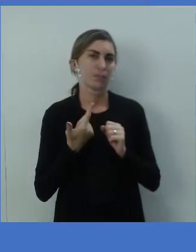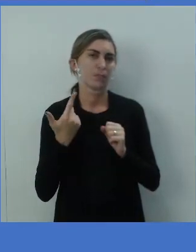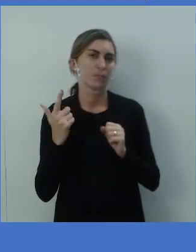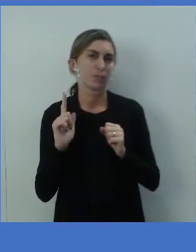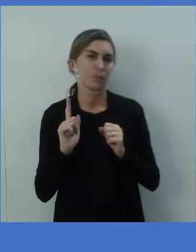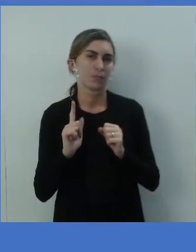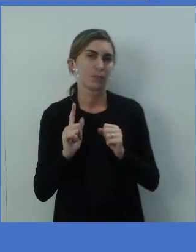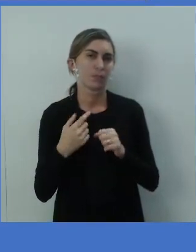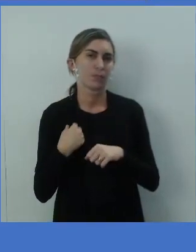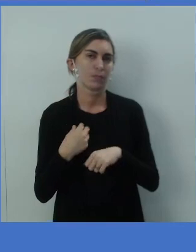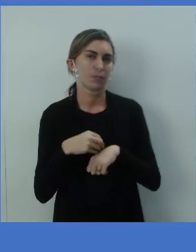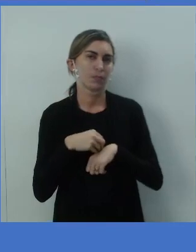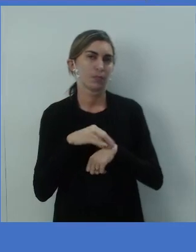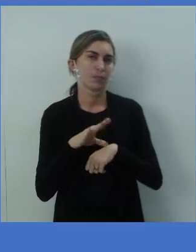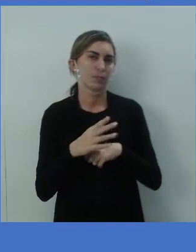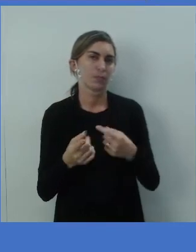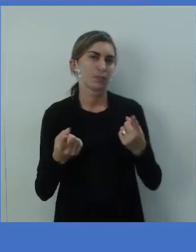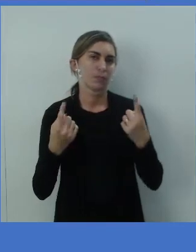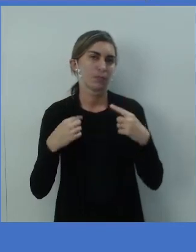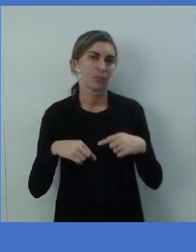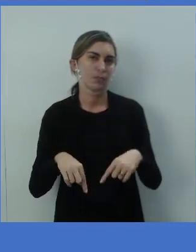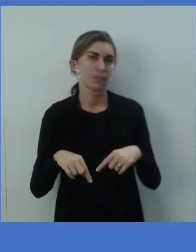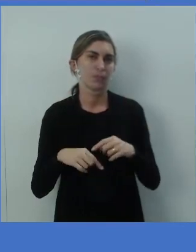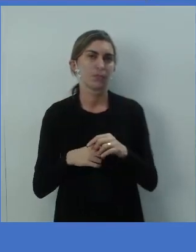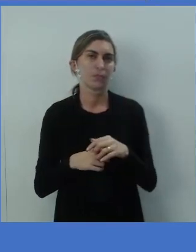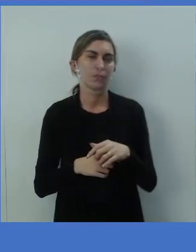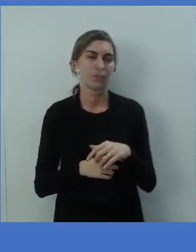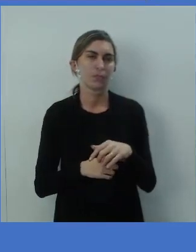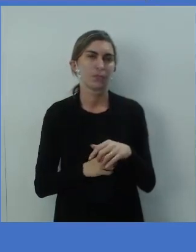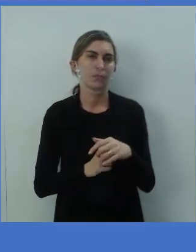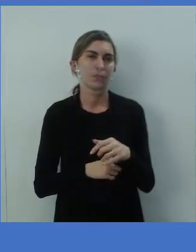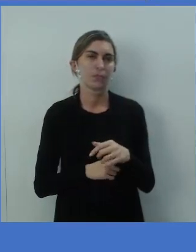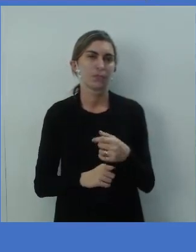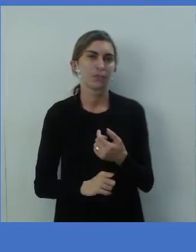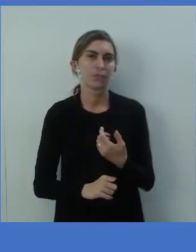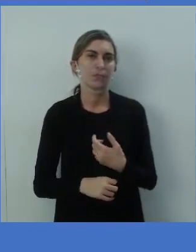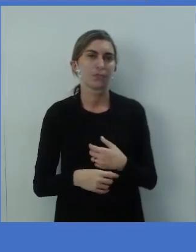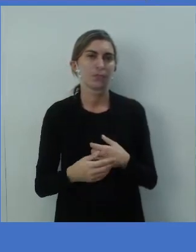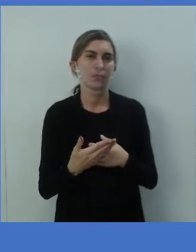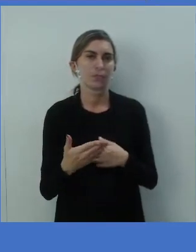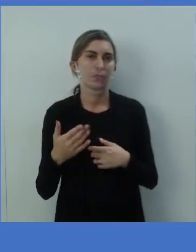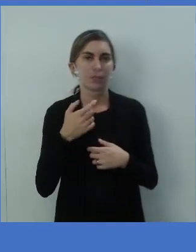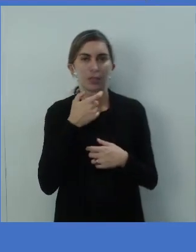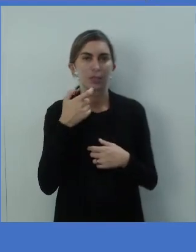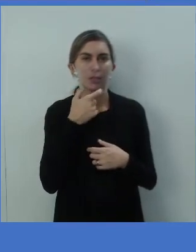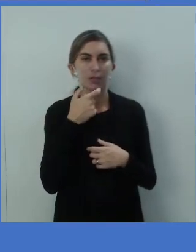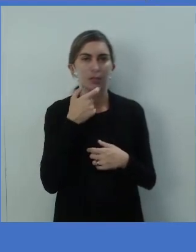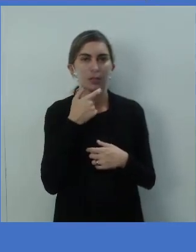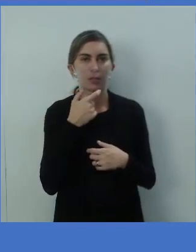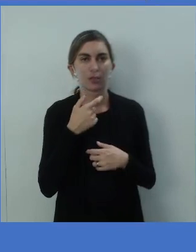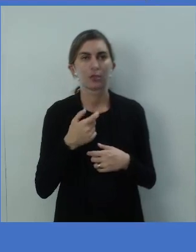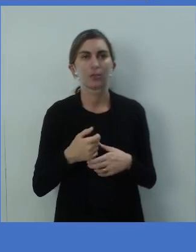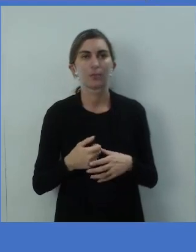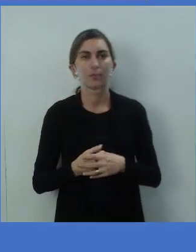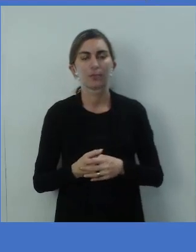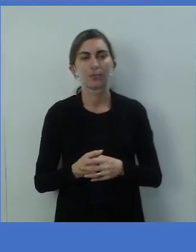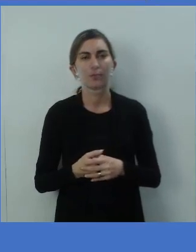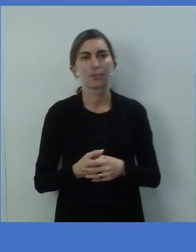Então, trouxe aí abaixo, né? He could speak Chinese, Chinese, English, English,